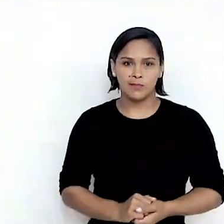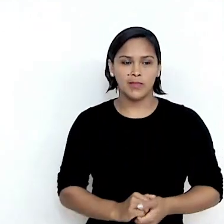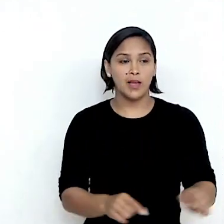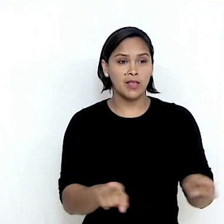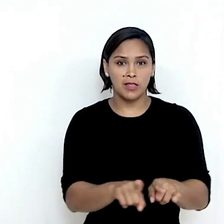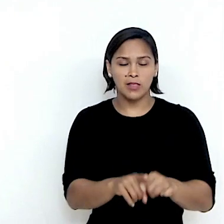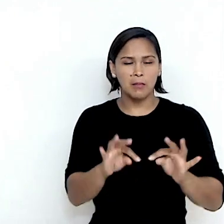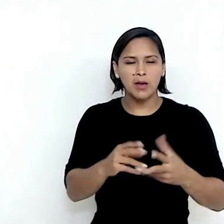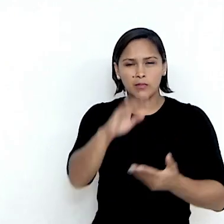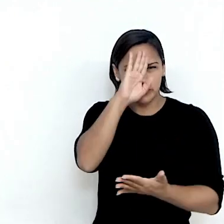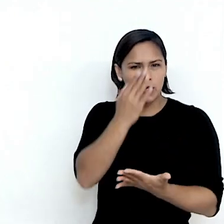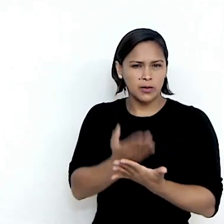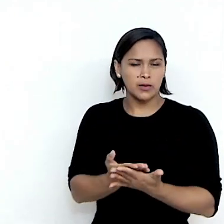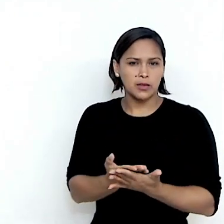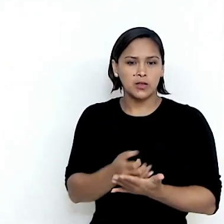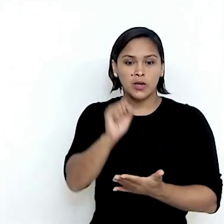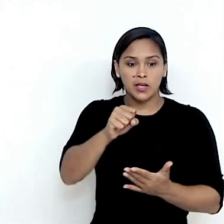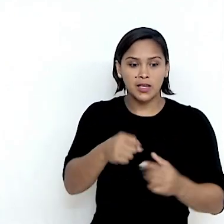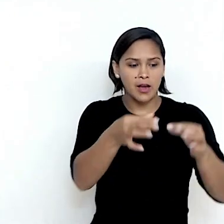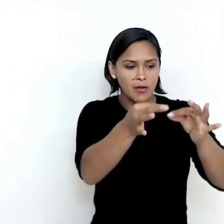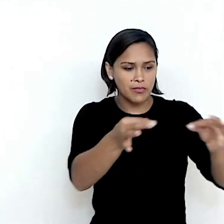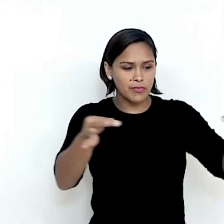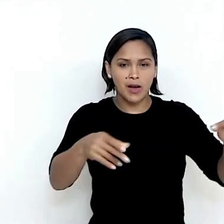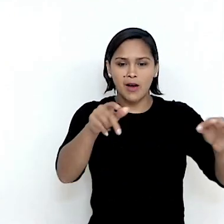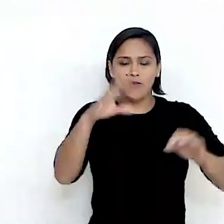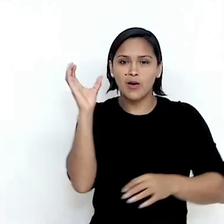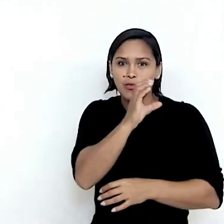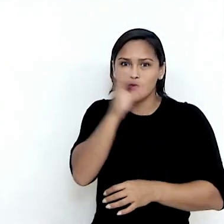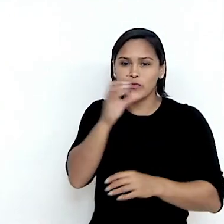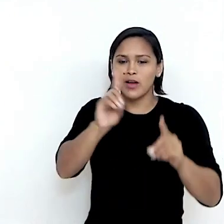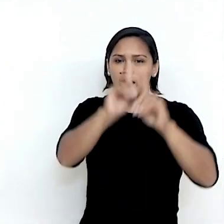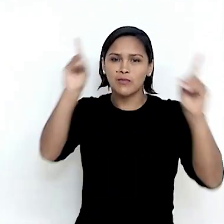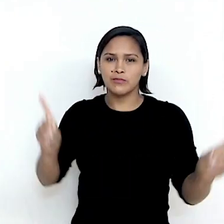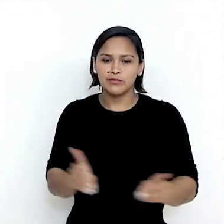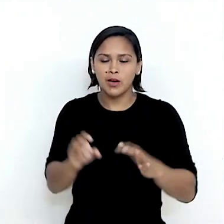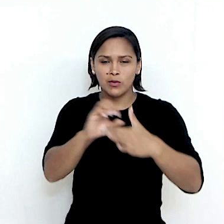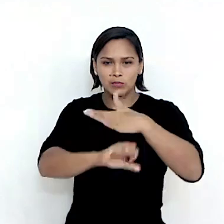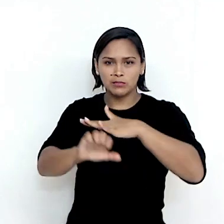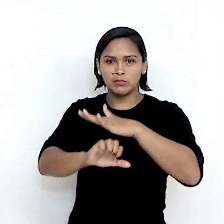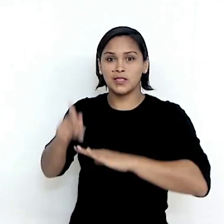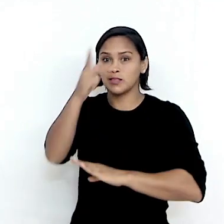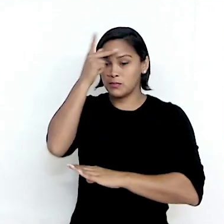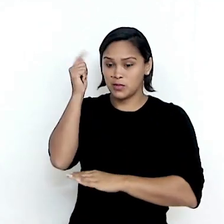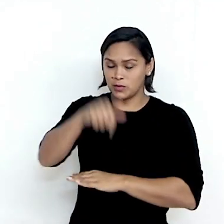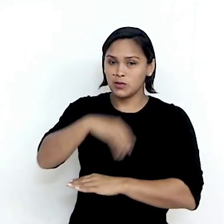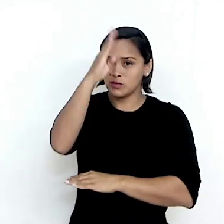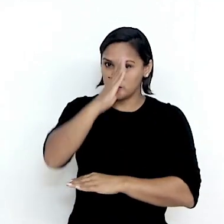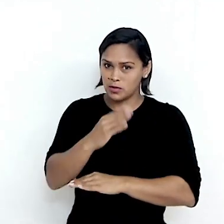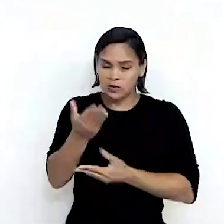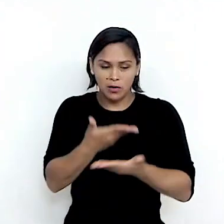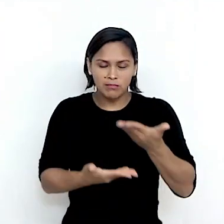Além de tudo, eu acredito que esse Cabo vai acelerar a transformação digital de empresas e pessoas no Brasil,